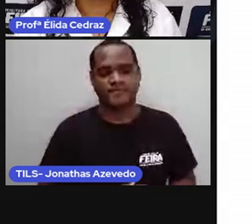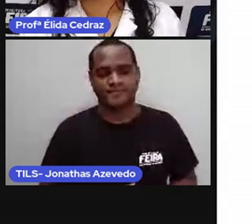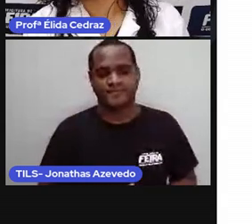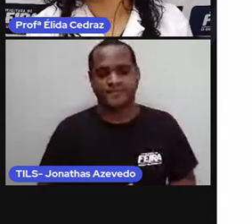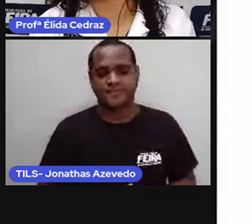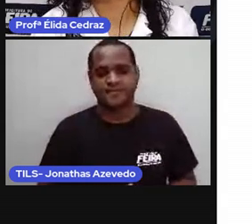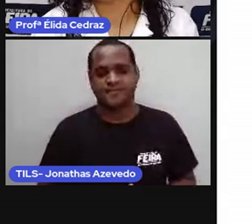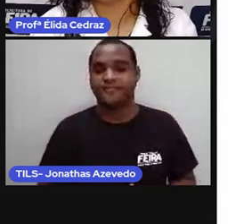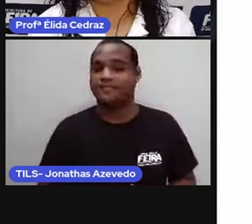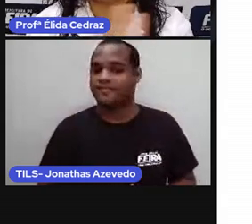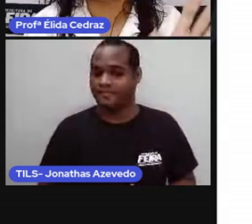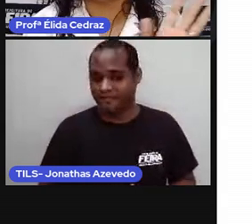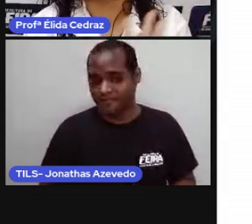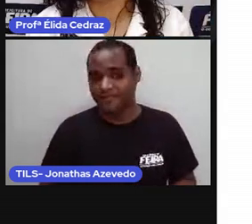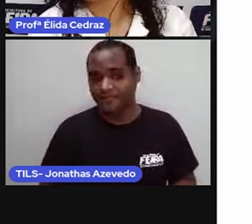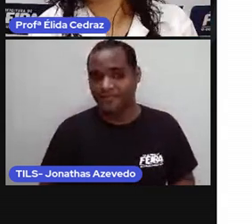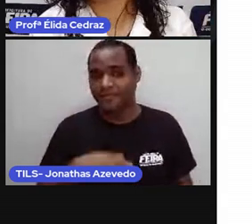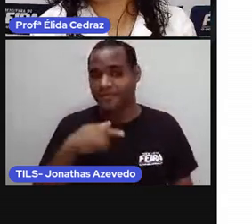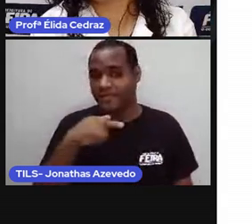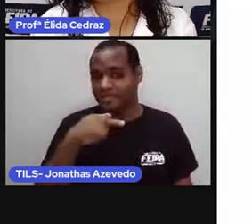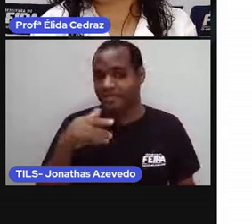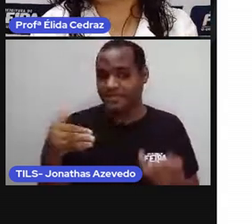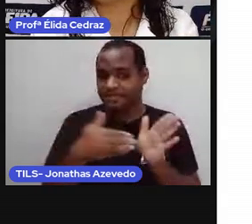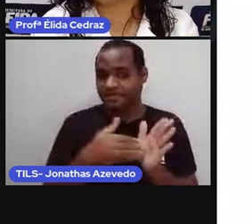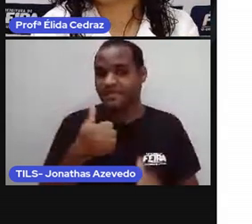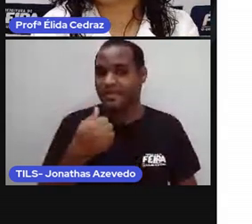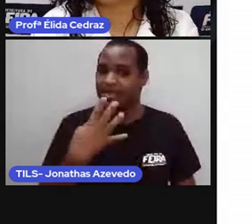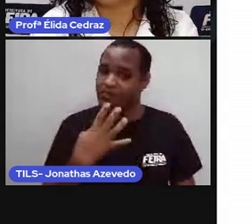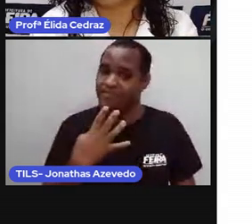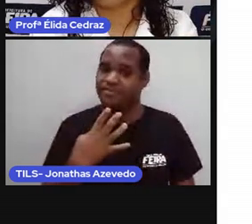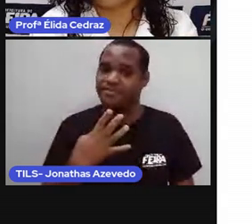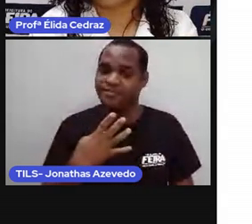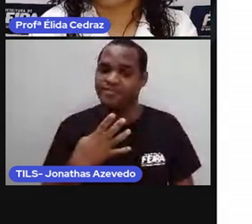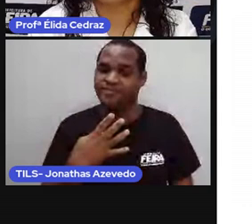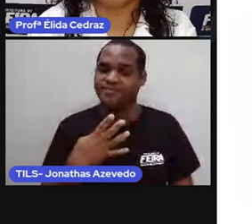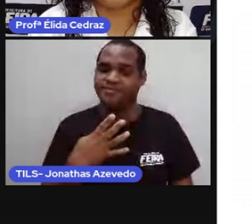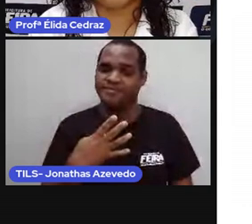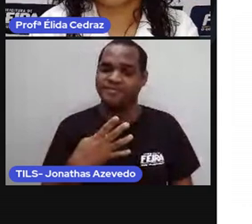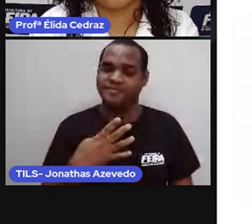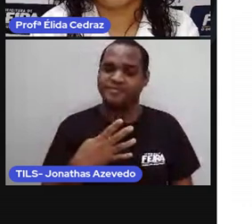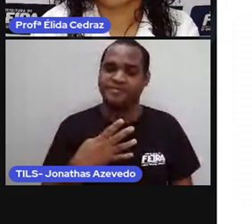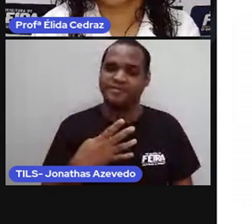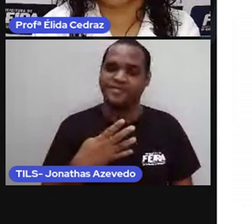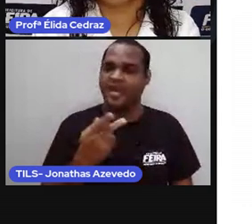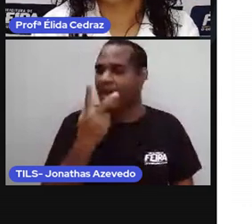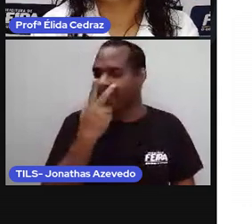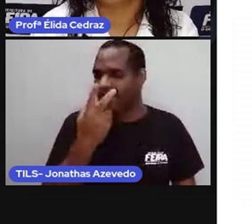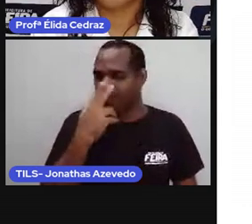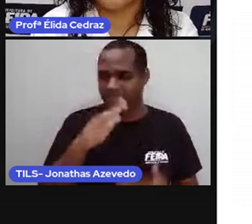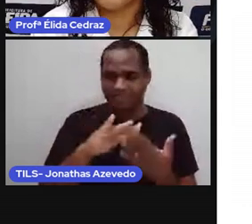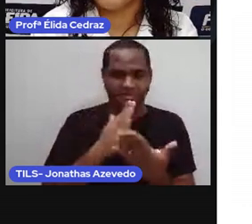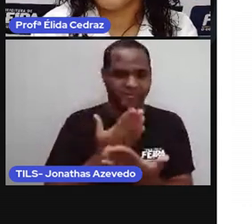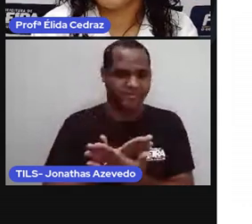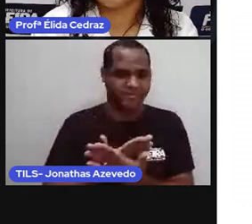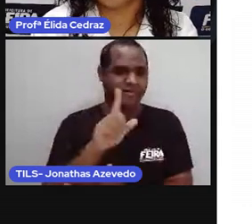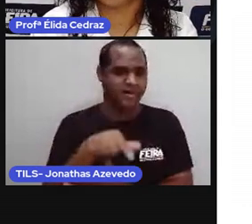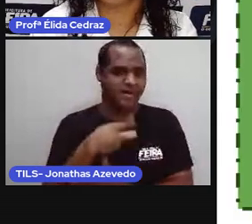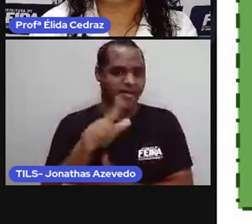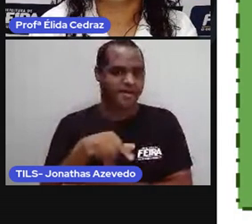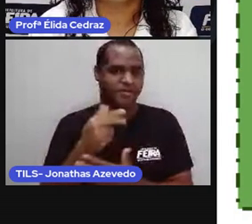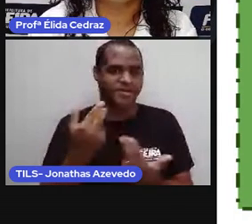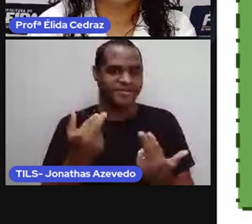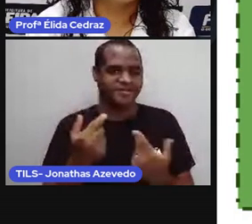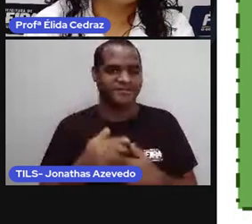Aí, a turminha de sete a quatorze anos. Parece a escola, né, gente? É isso aí.